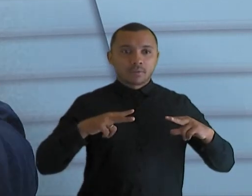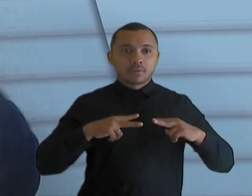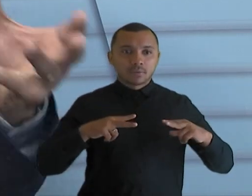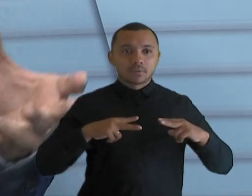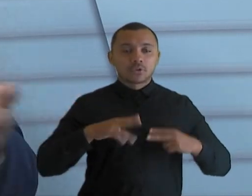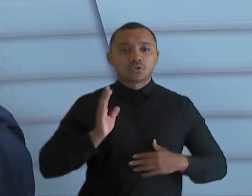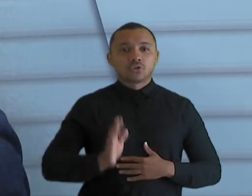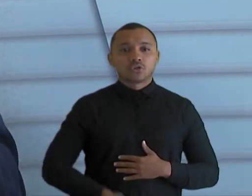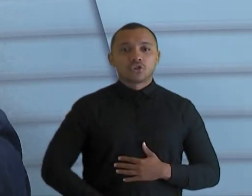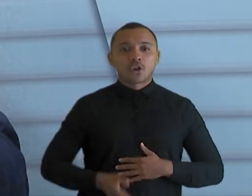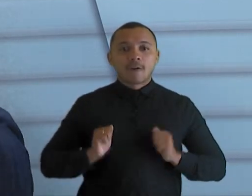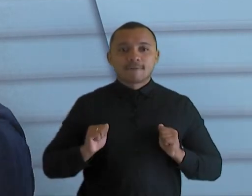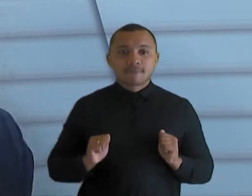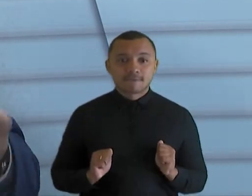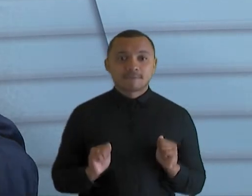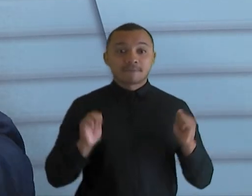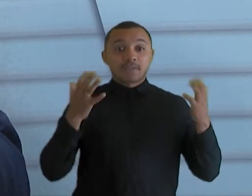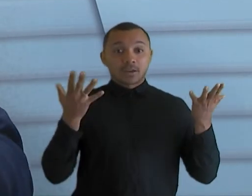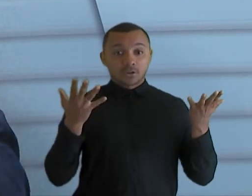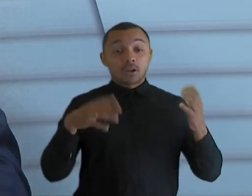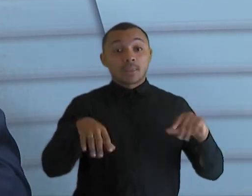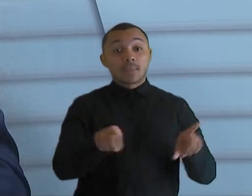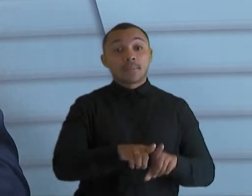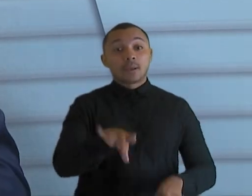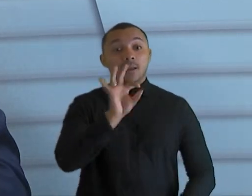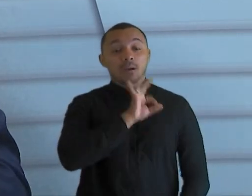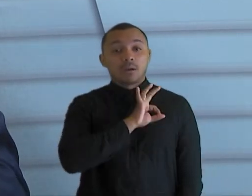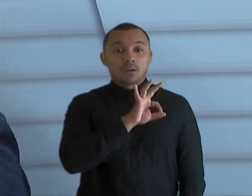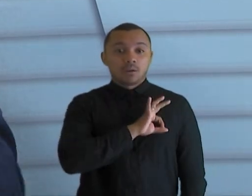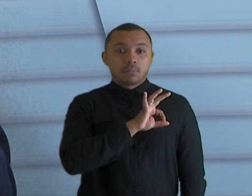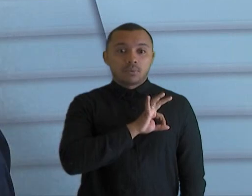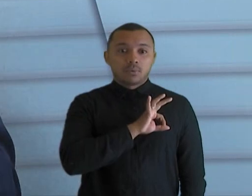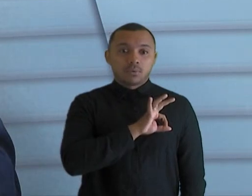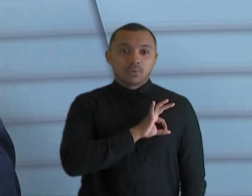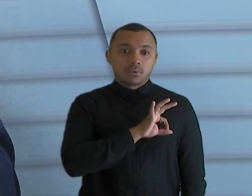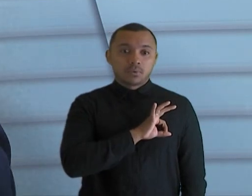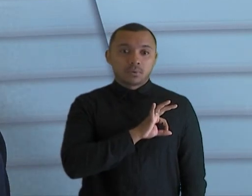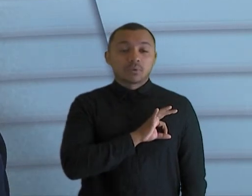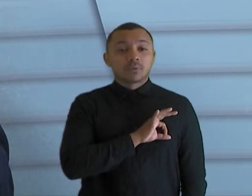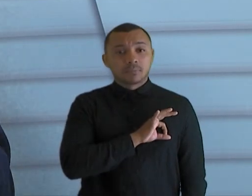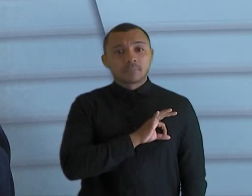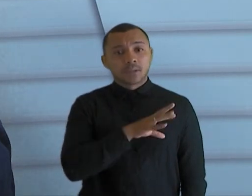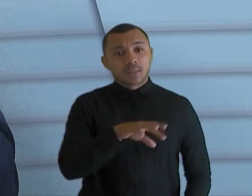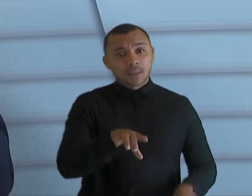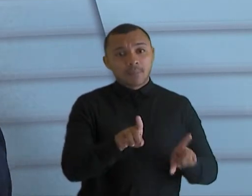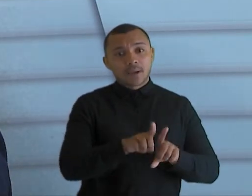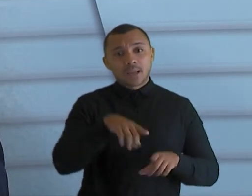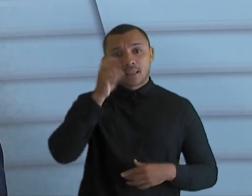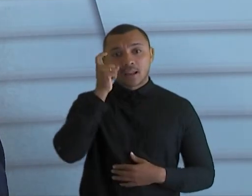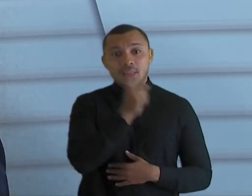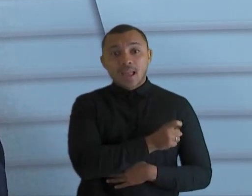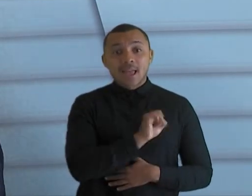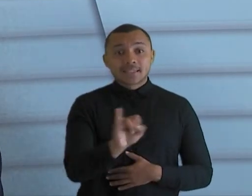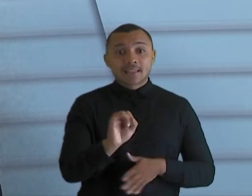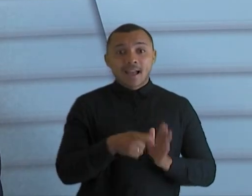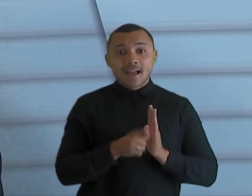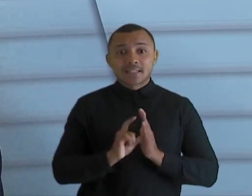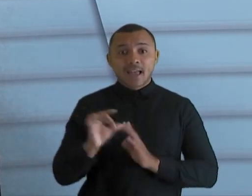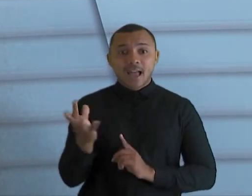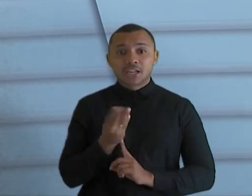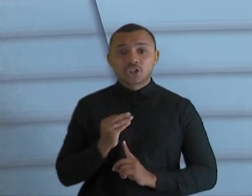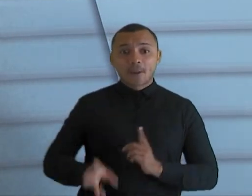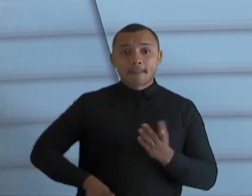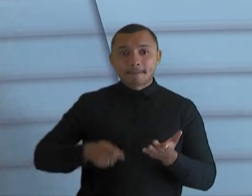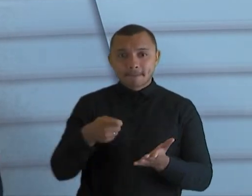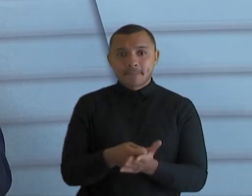a festa no sentido da segurança do policiamento, mas é um modelo interessante. Mas, para além disso, mesmo quem contrata o artista com dinheiro público,